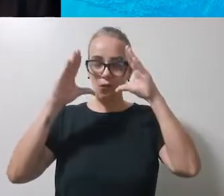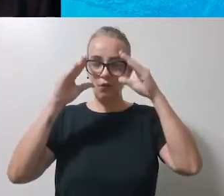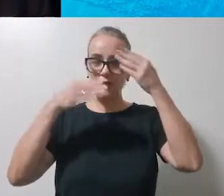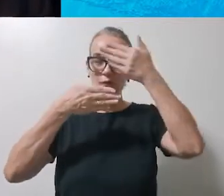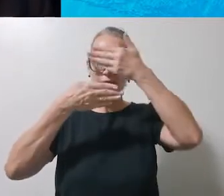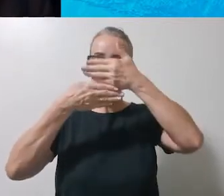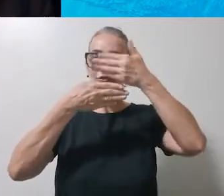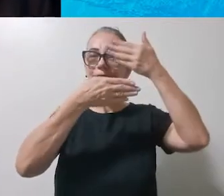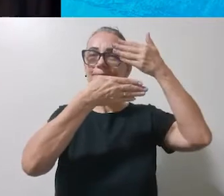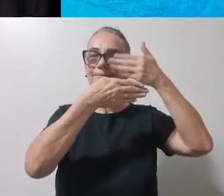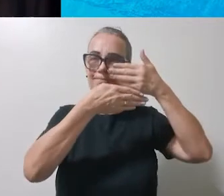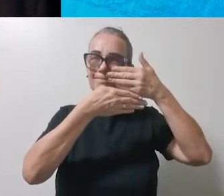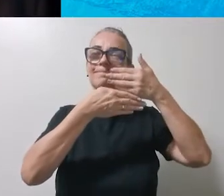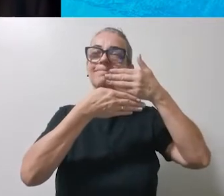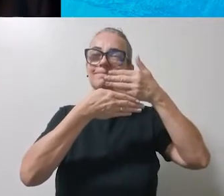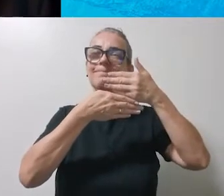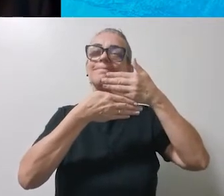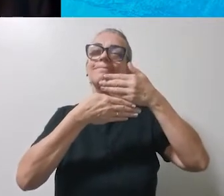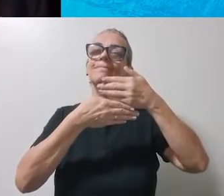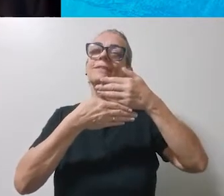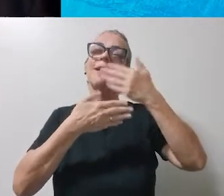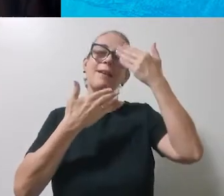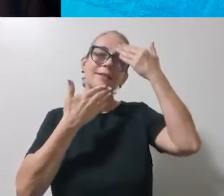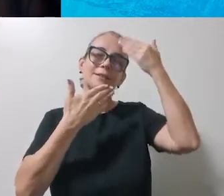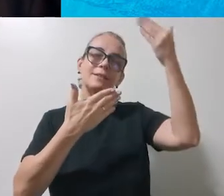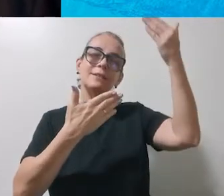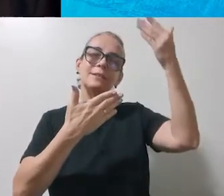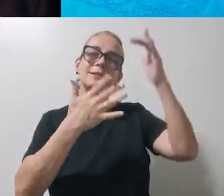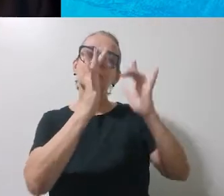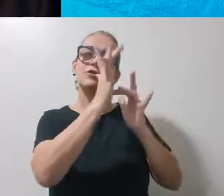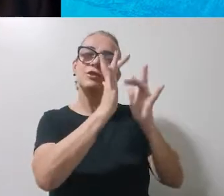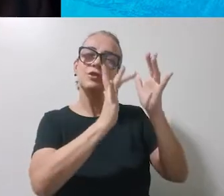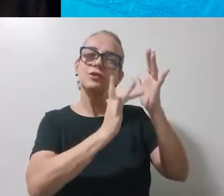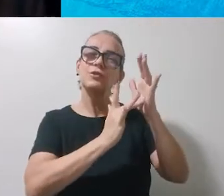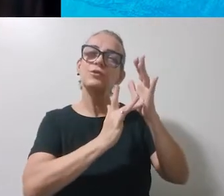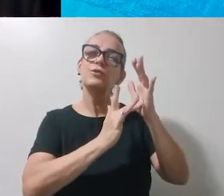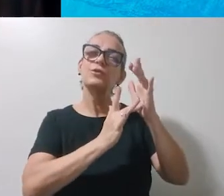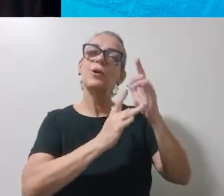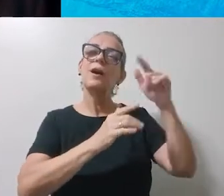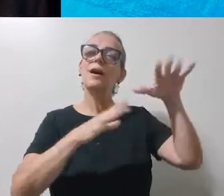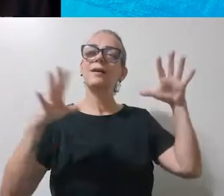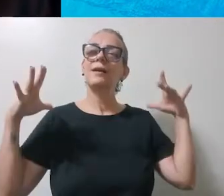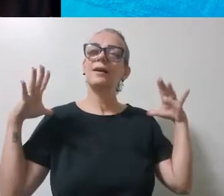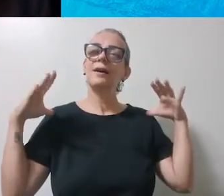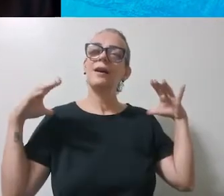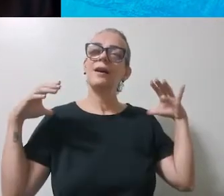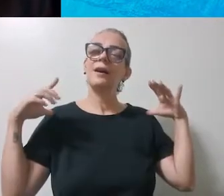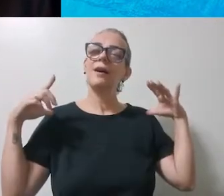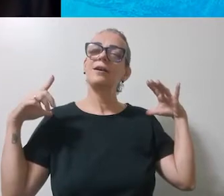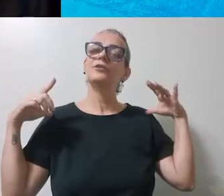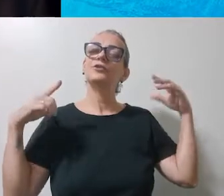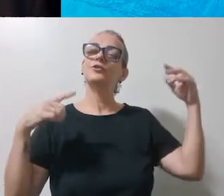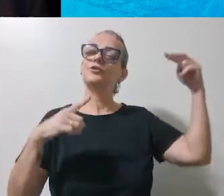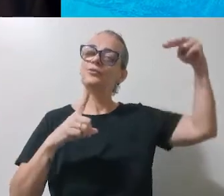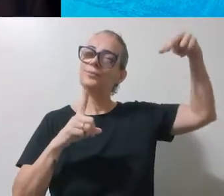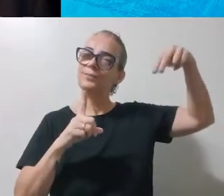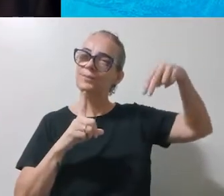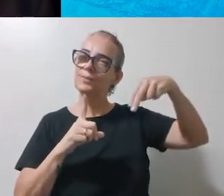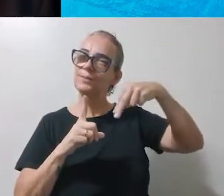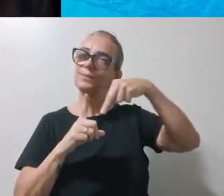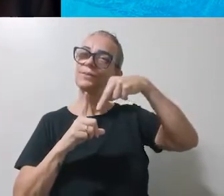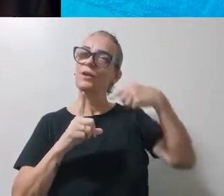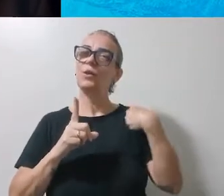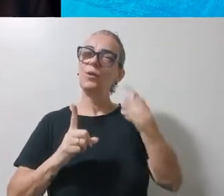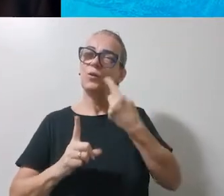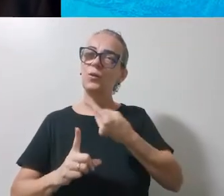agradecer a Jesus, aos nossos anjos da guarda, aos nossos anjos guardiões, aos nossos